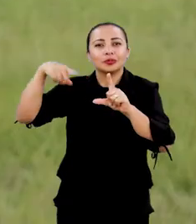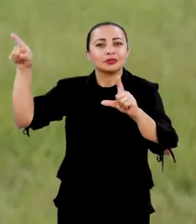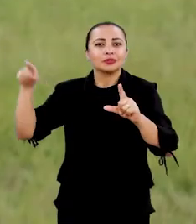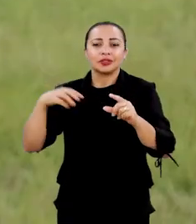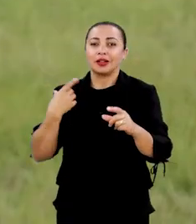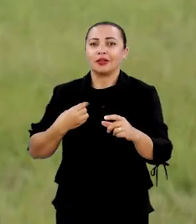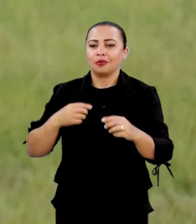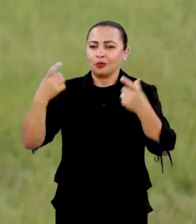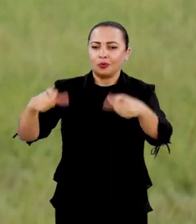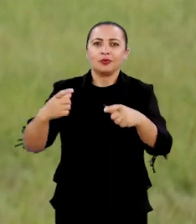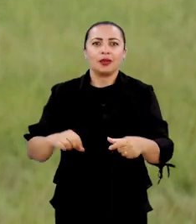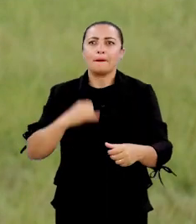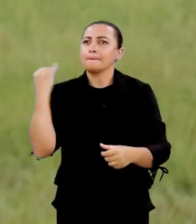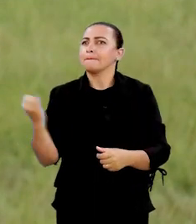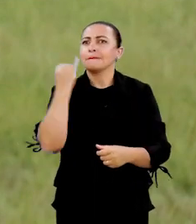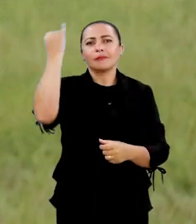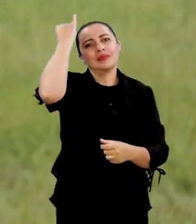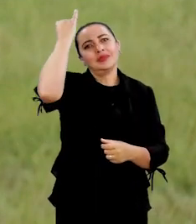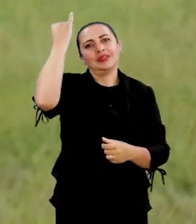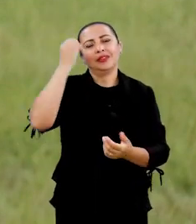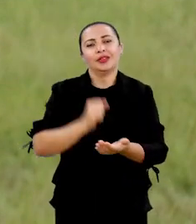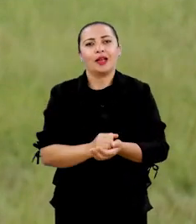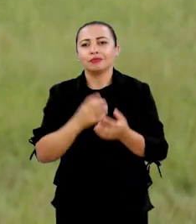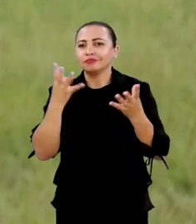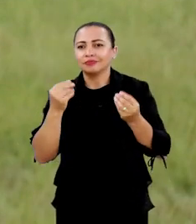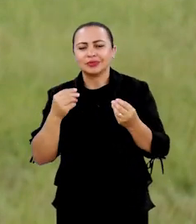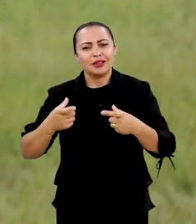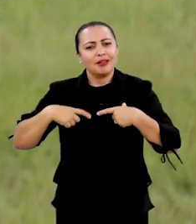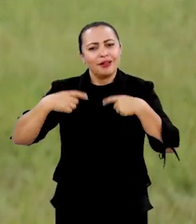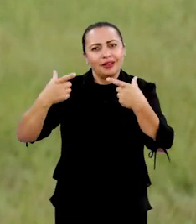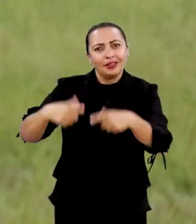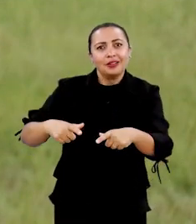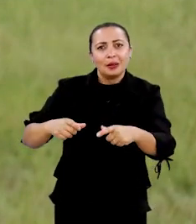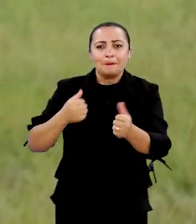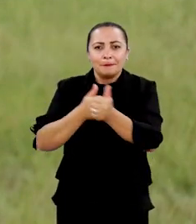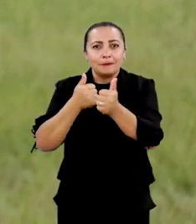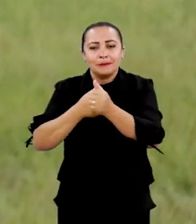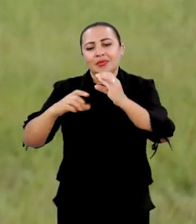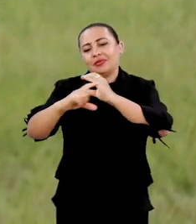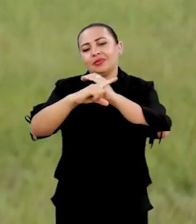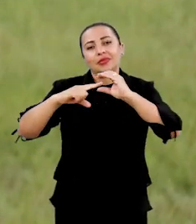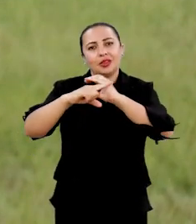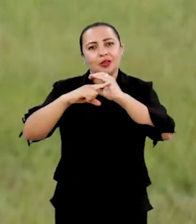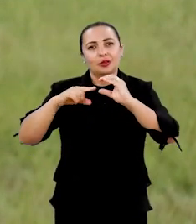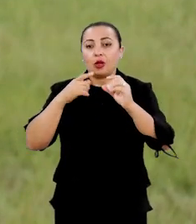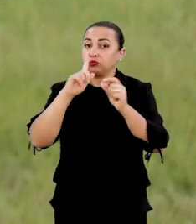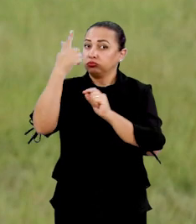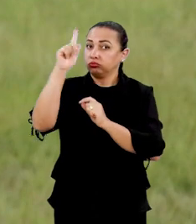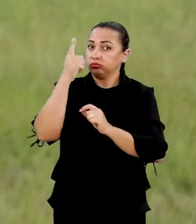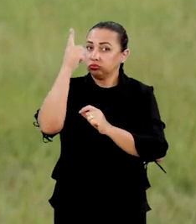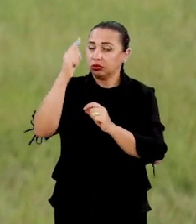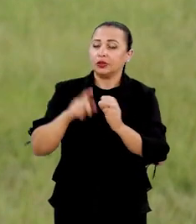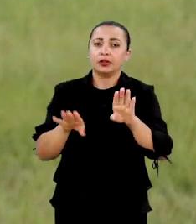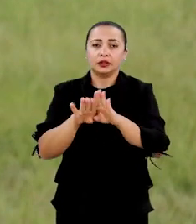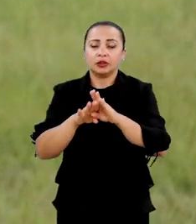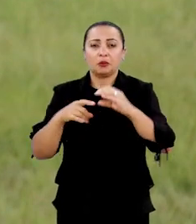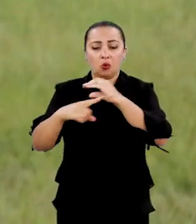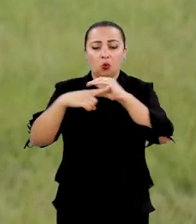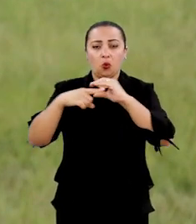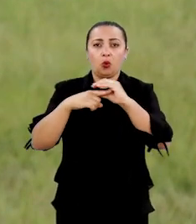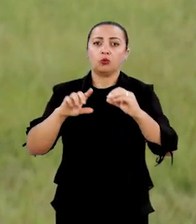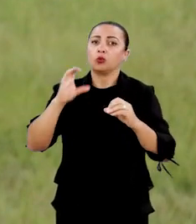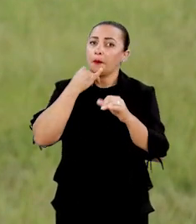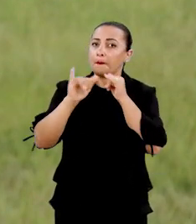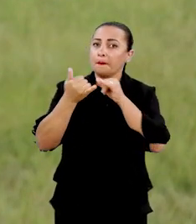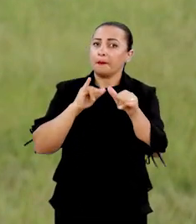estamos localizados em uma região extremamente importante. estamos localizados muito próximo do quadro geográfico, muito próximo do